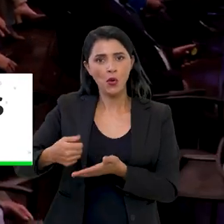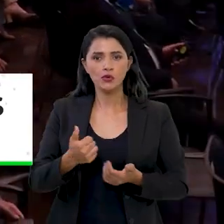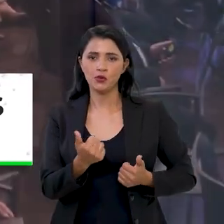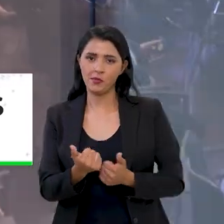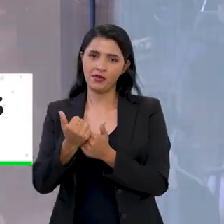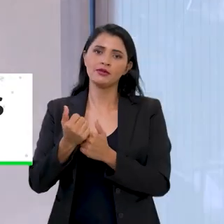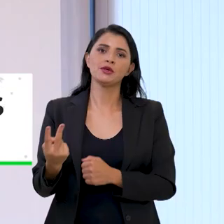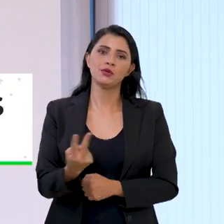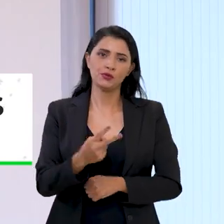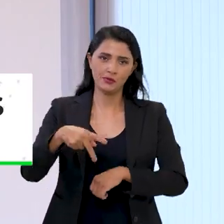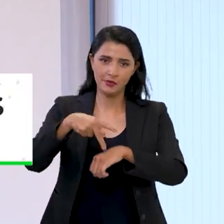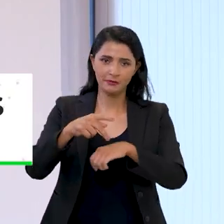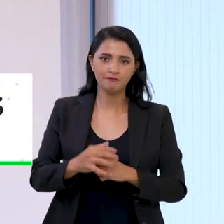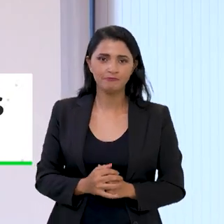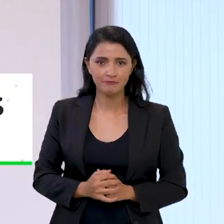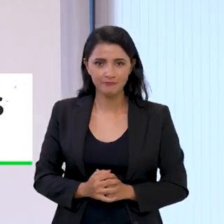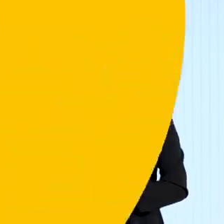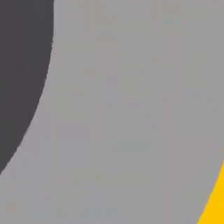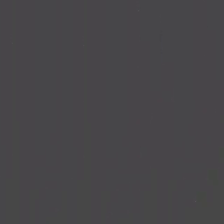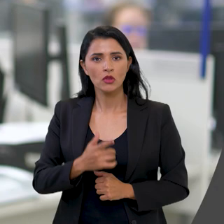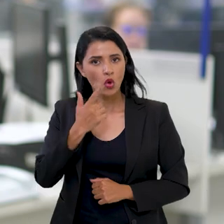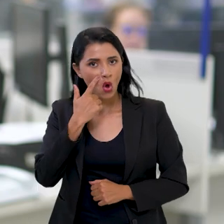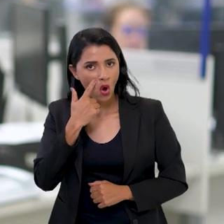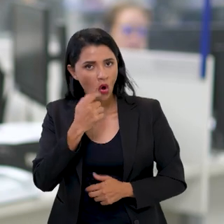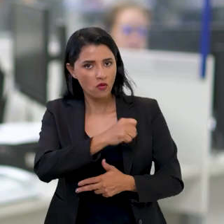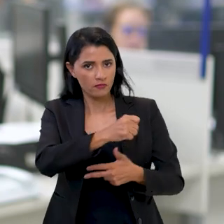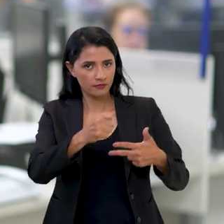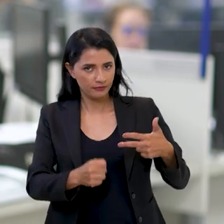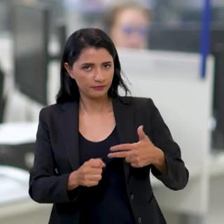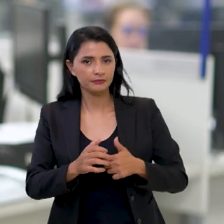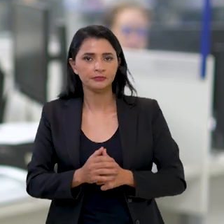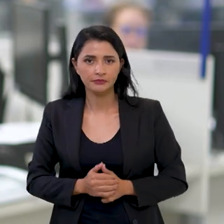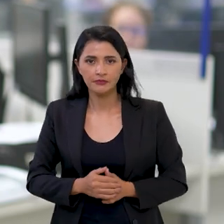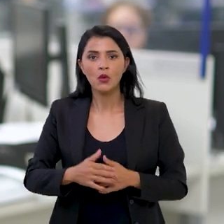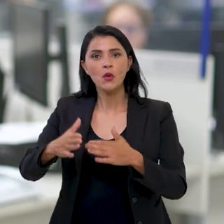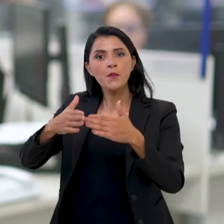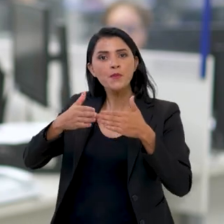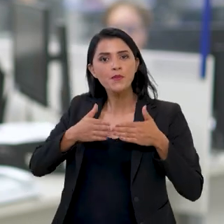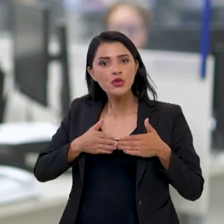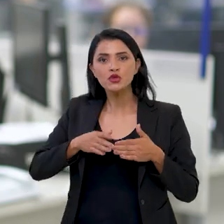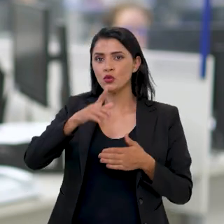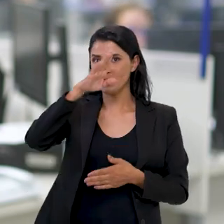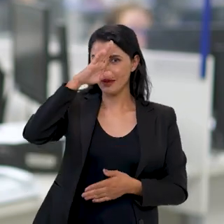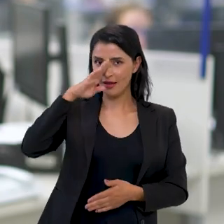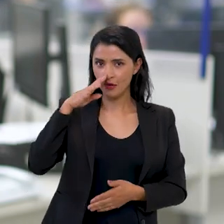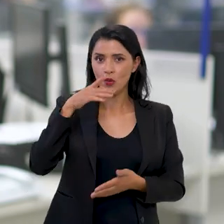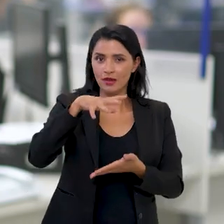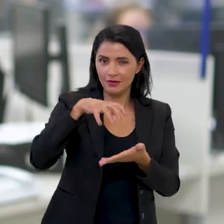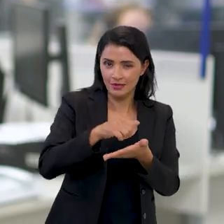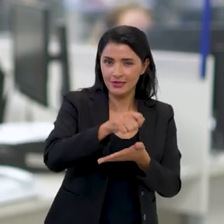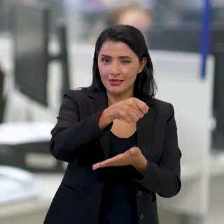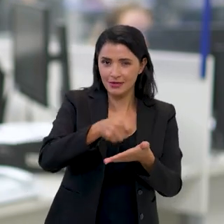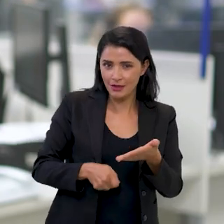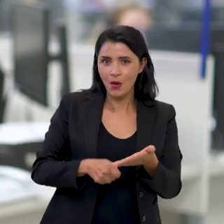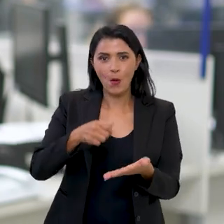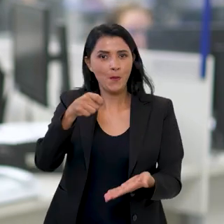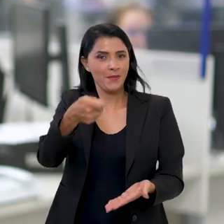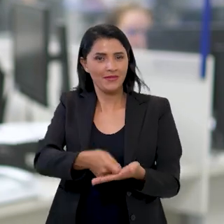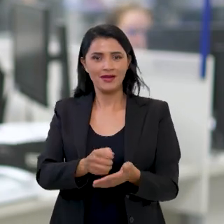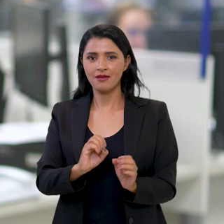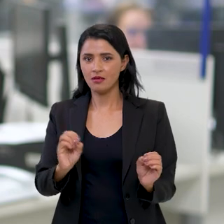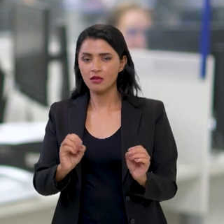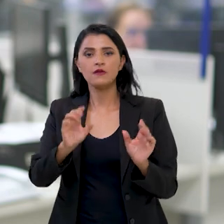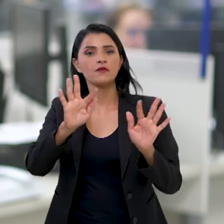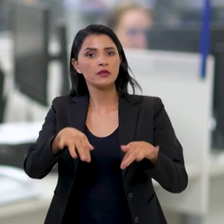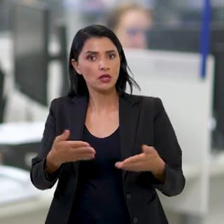acordos de cooperação entre os países. De olho no Enem! O pedido para a isenção da taxa do Exame Nacional do